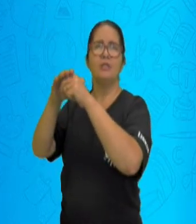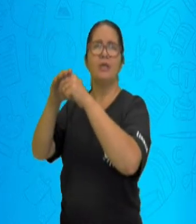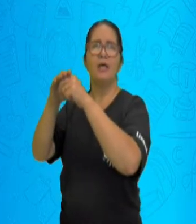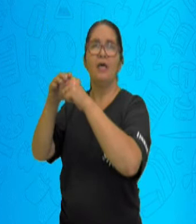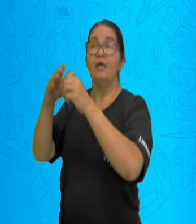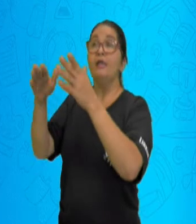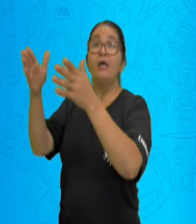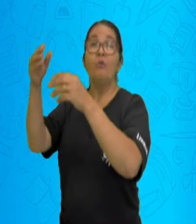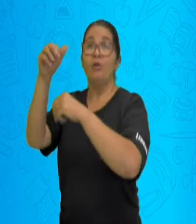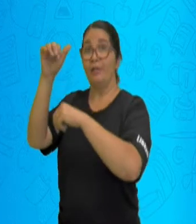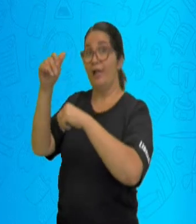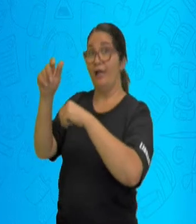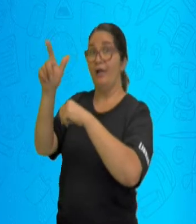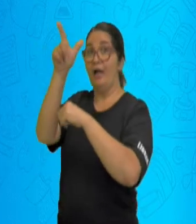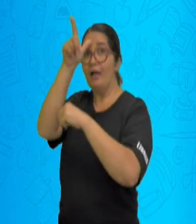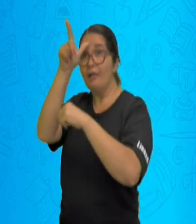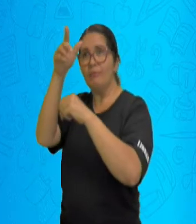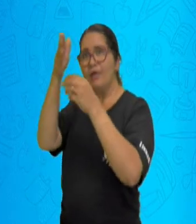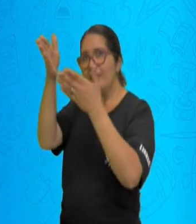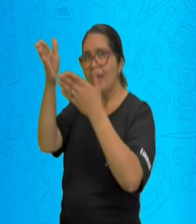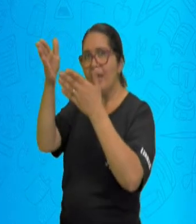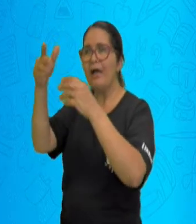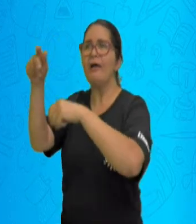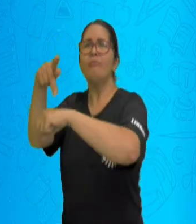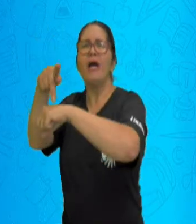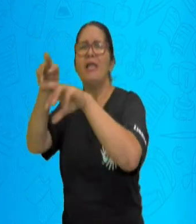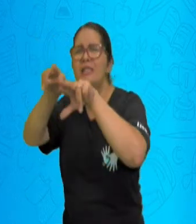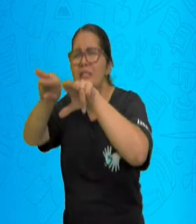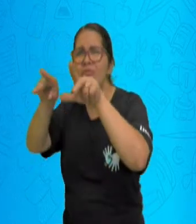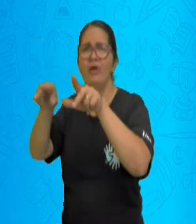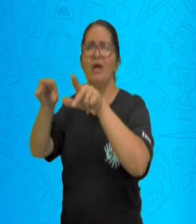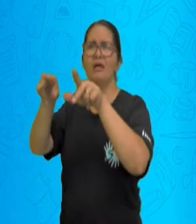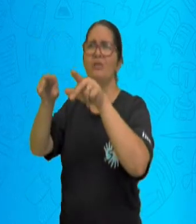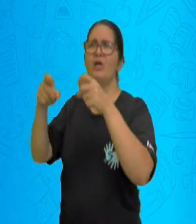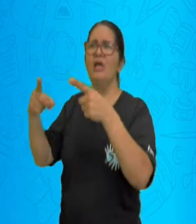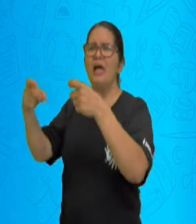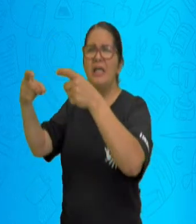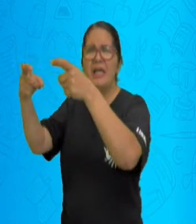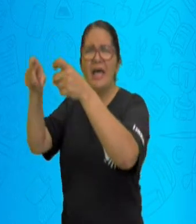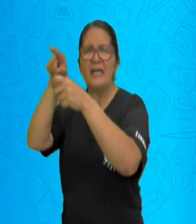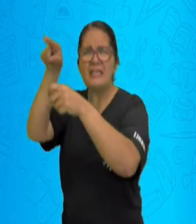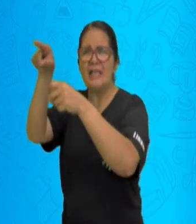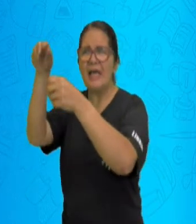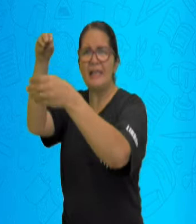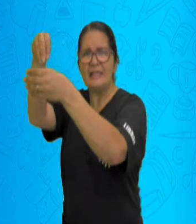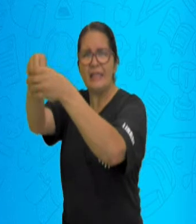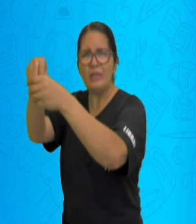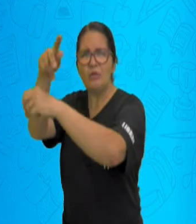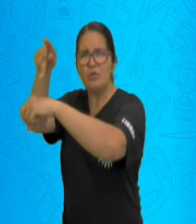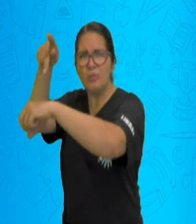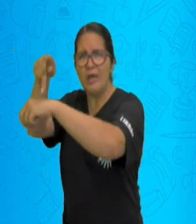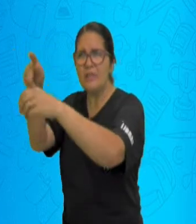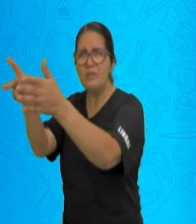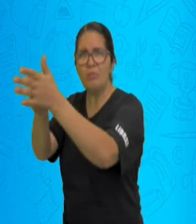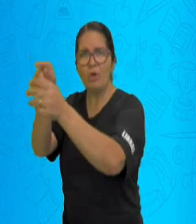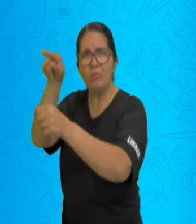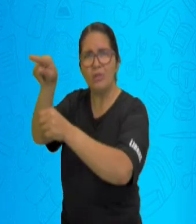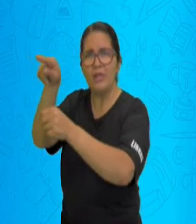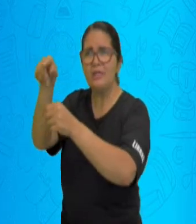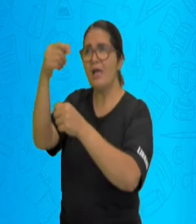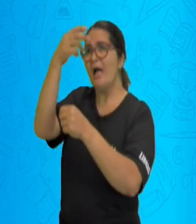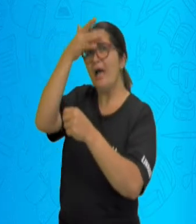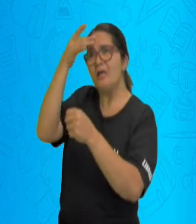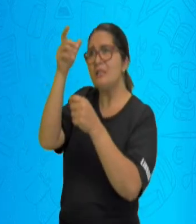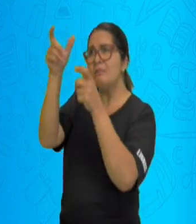países nessa época, aconteciam muitas guerras, aconteciam muitas transformações políticas. E por isso, saíam de suas